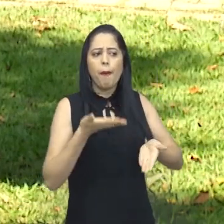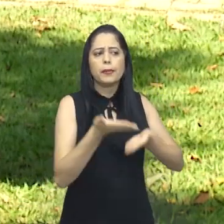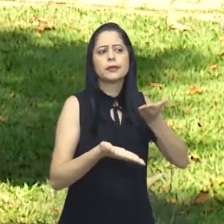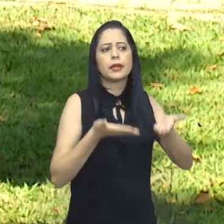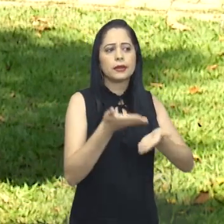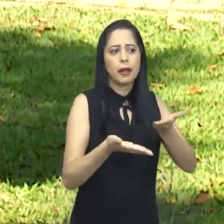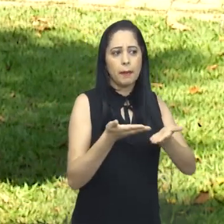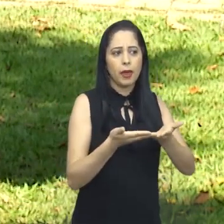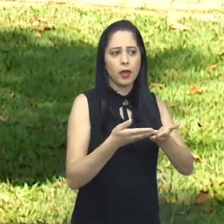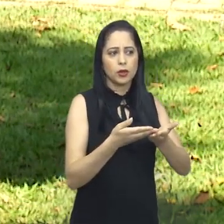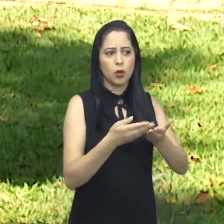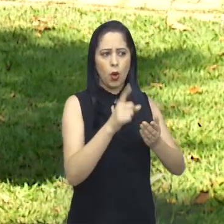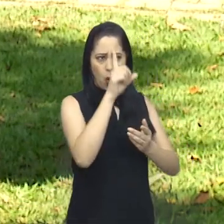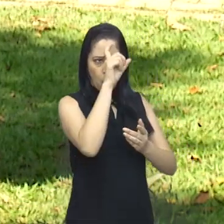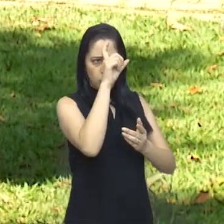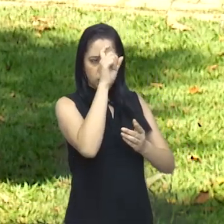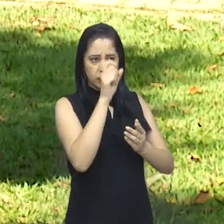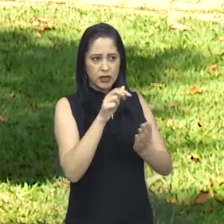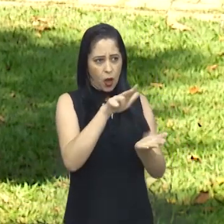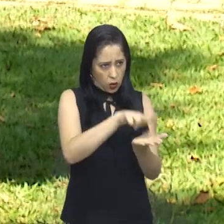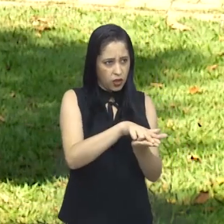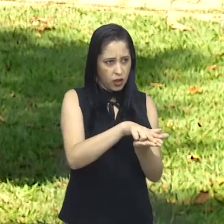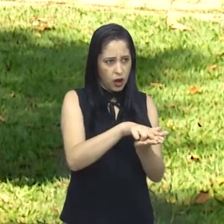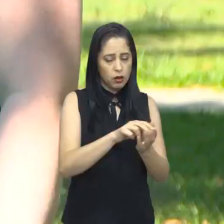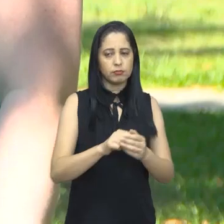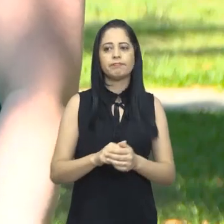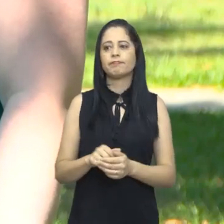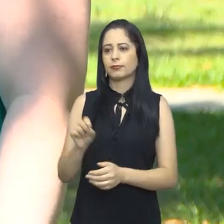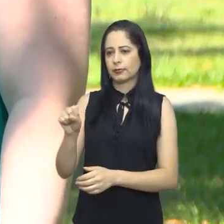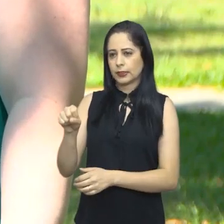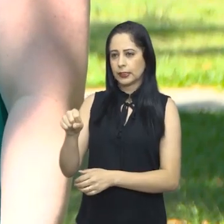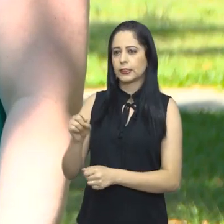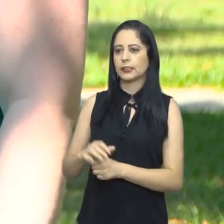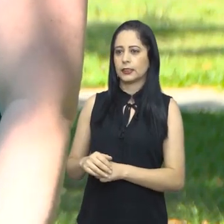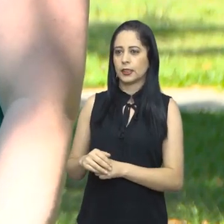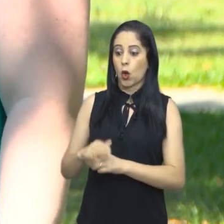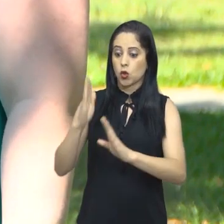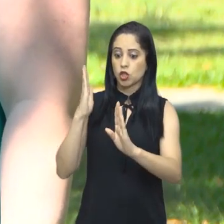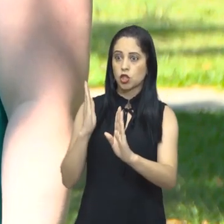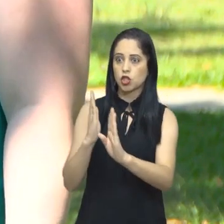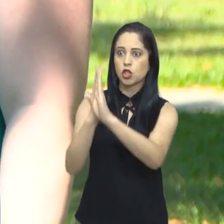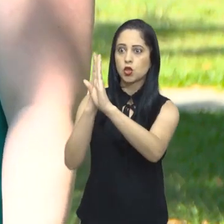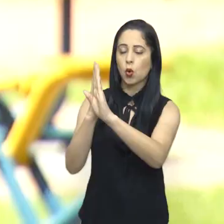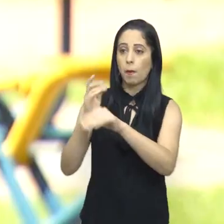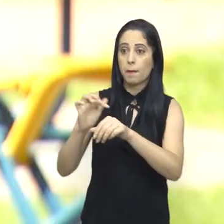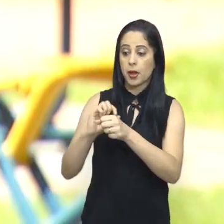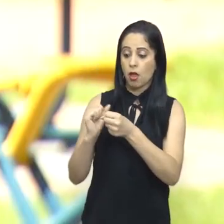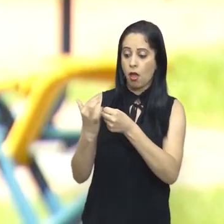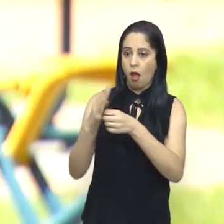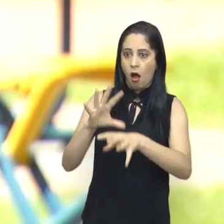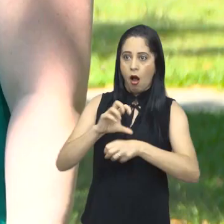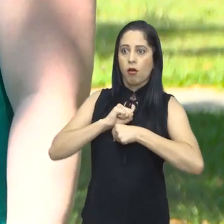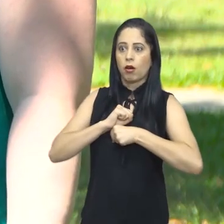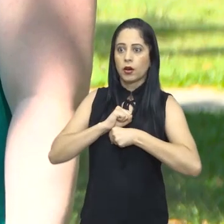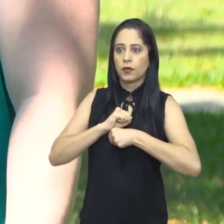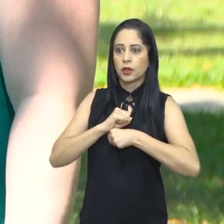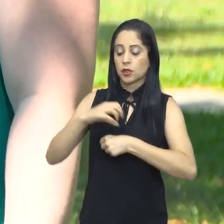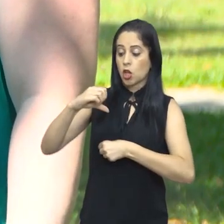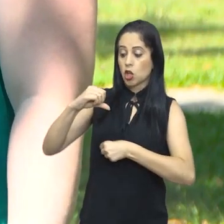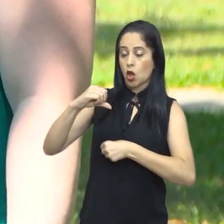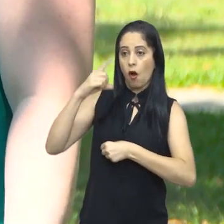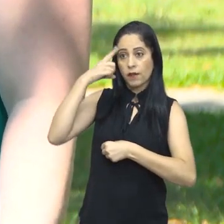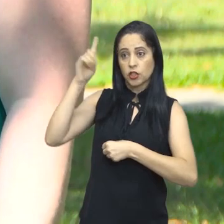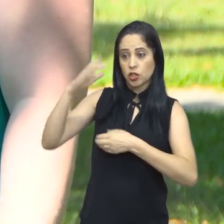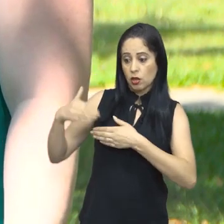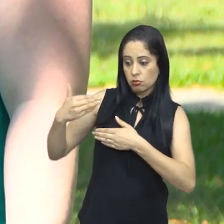tratamento? Você ficou internada, chegou a ir parar em uma UTI? Isso, exatamente. Depois que eu fui diagnosticada, passaram-se